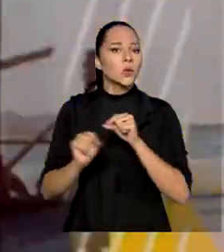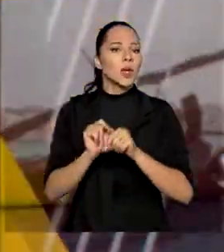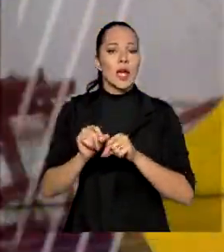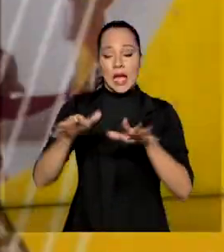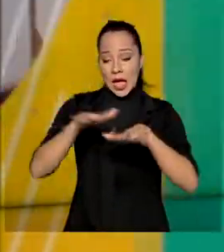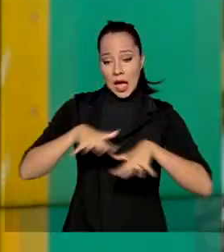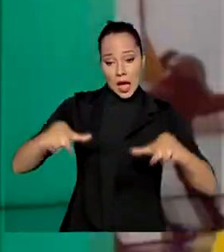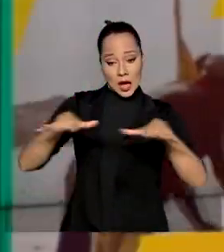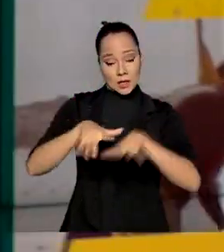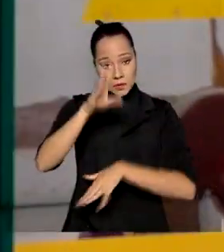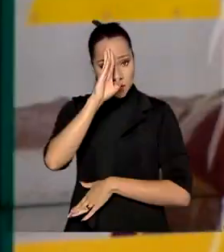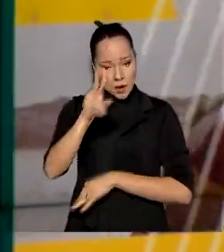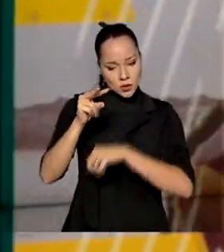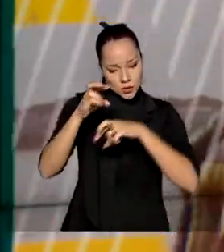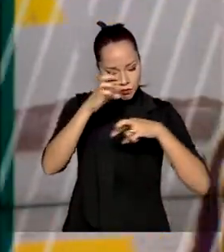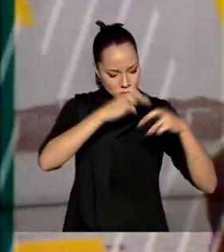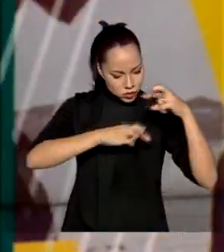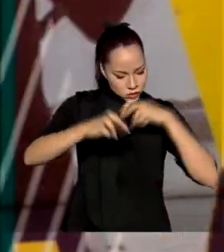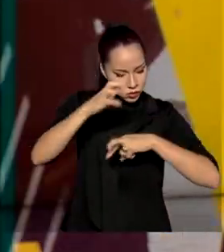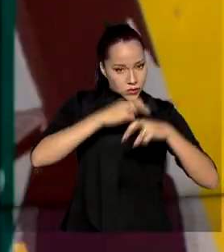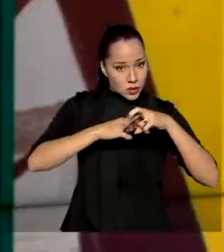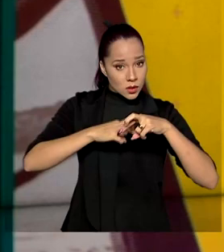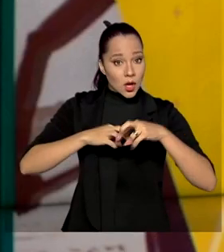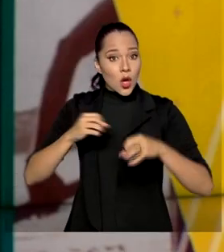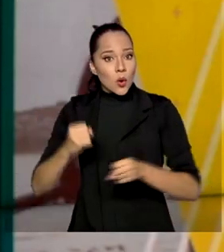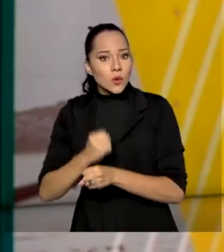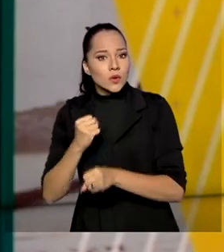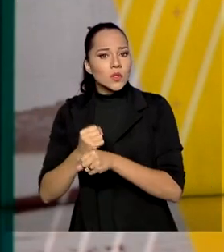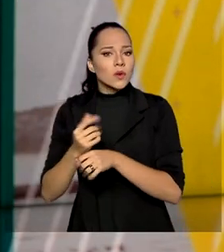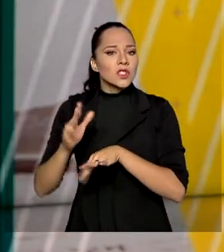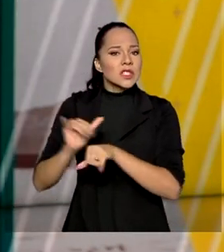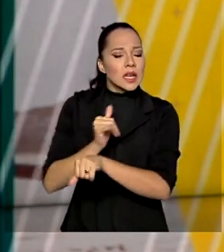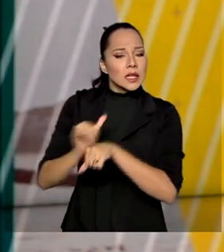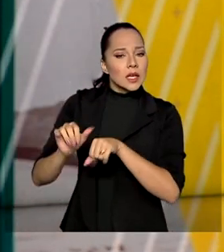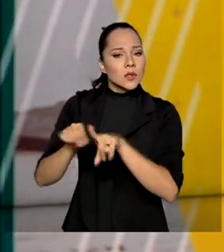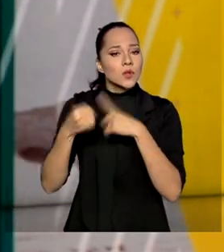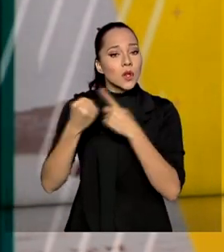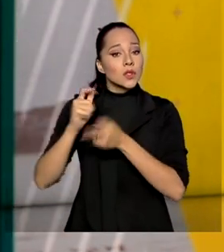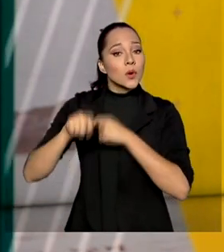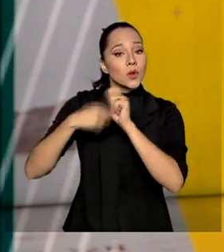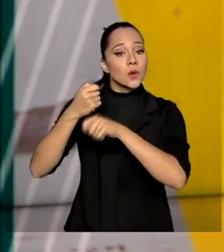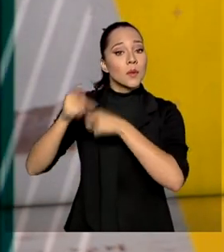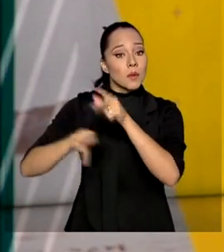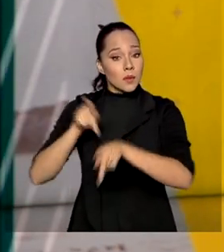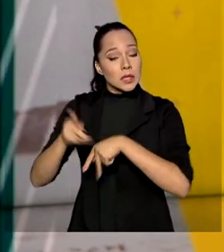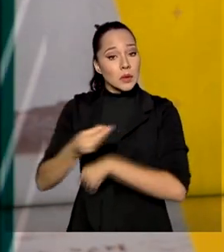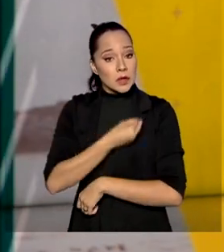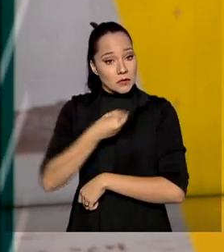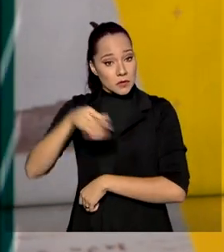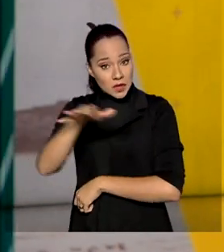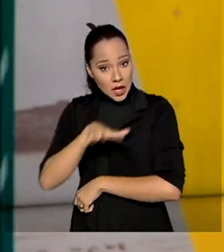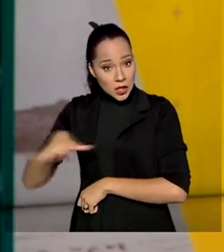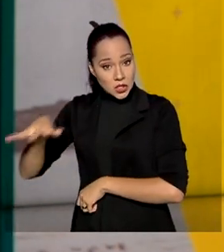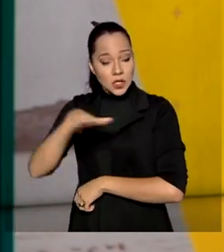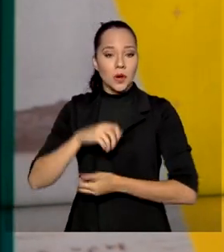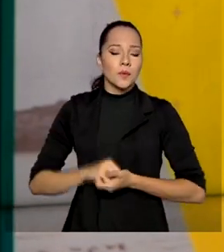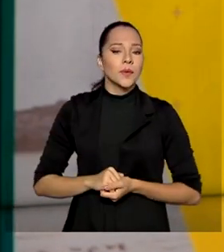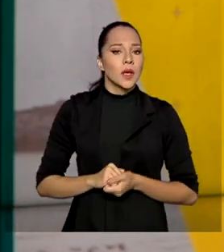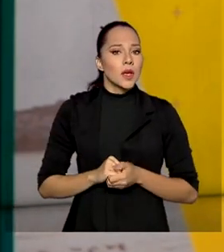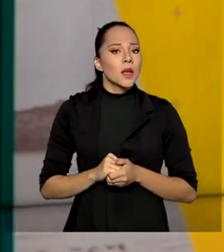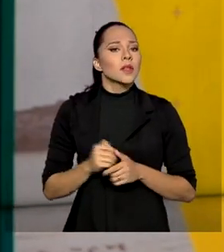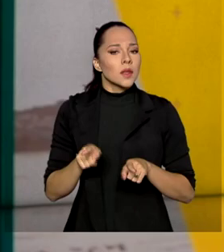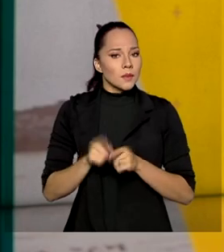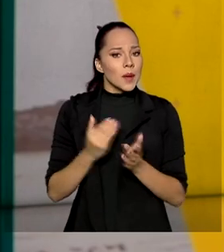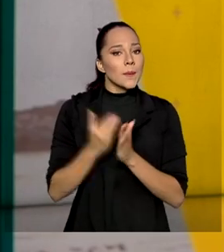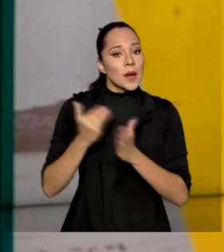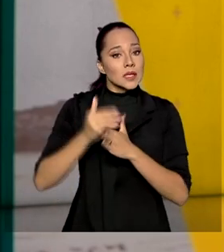de áreas prioritárias de monitoramento, a construção de alternativas socioeconômicas para as populações que vivem na região e o aumento